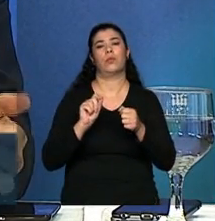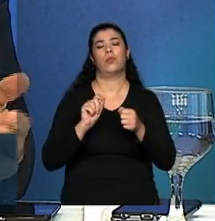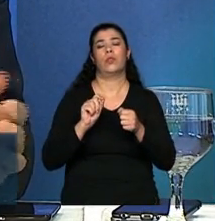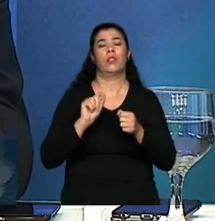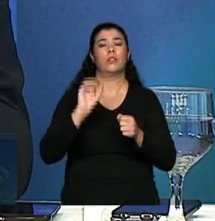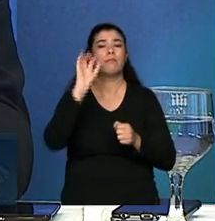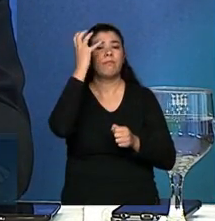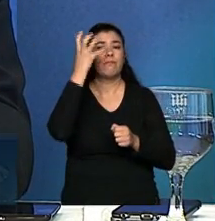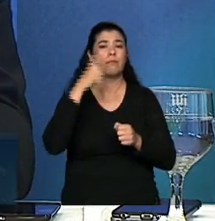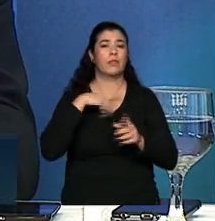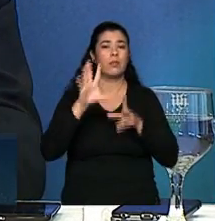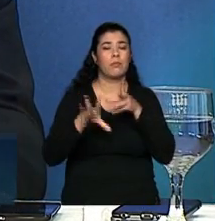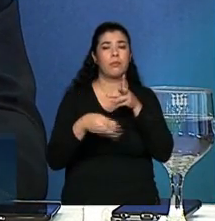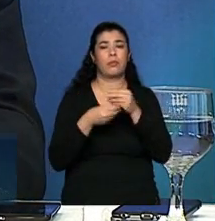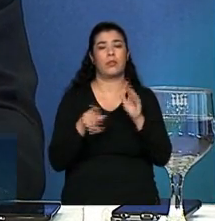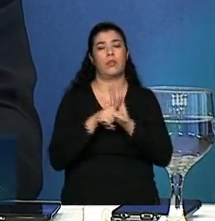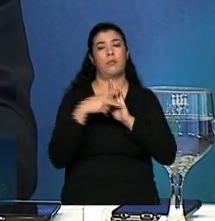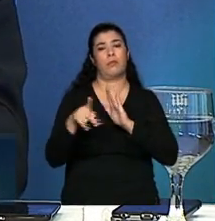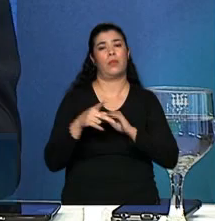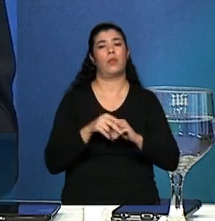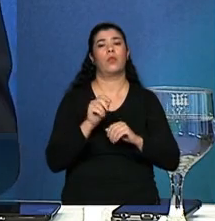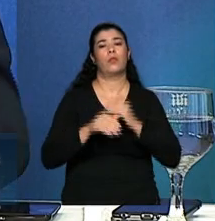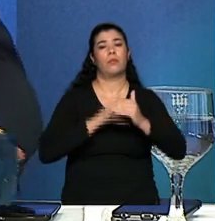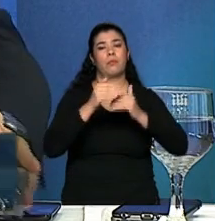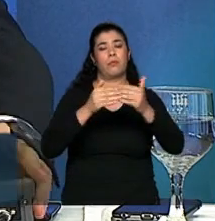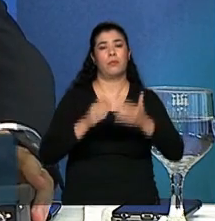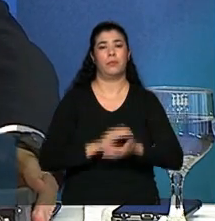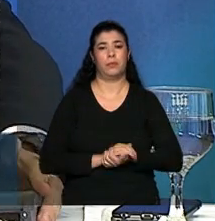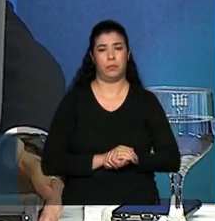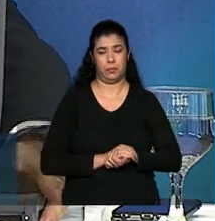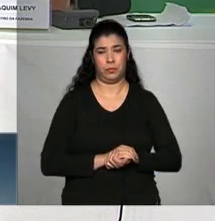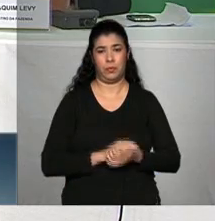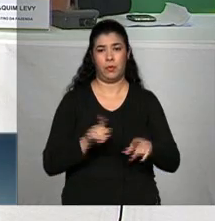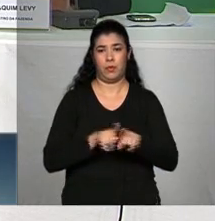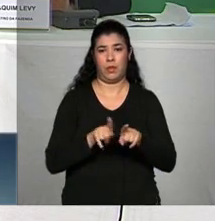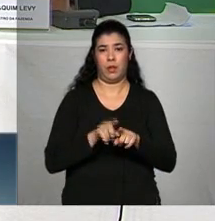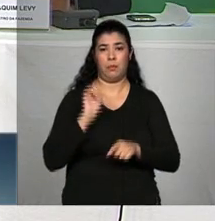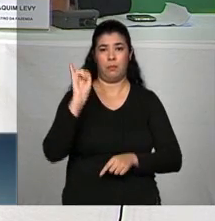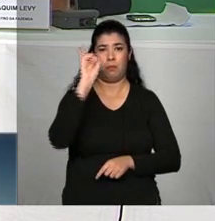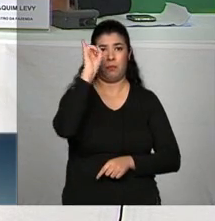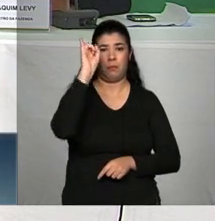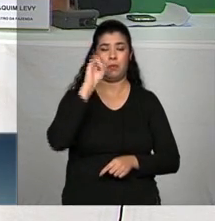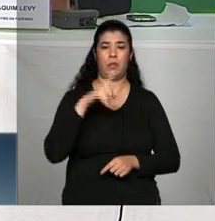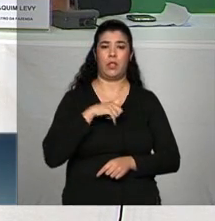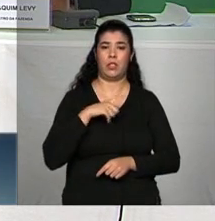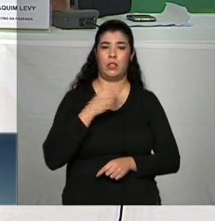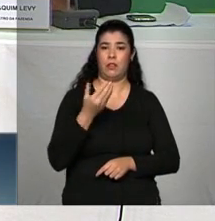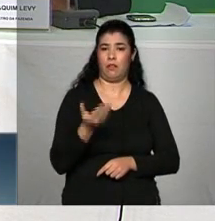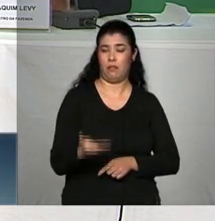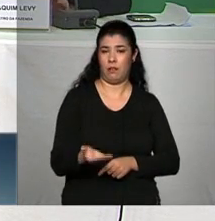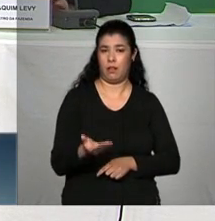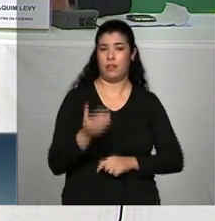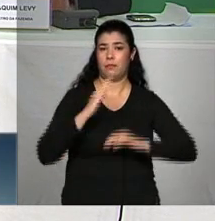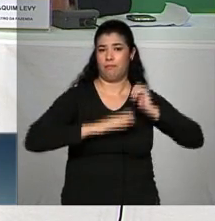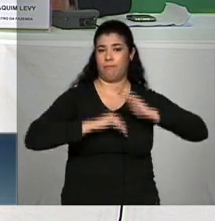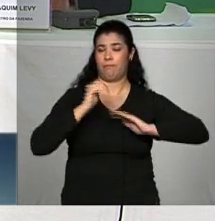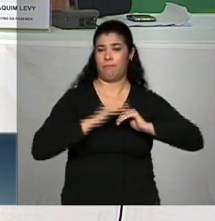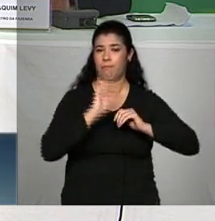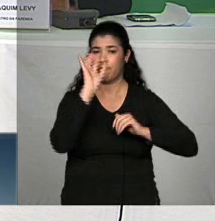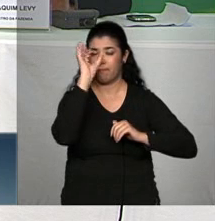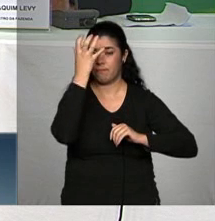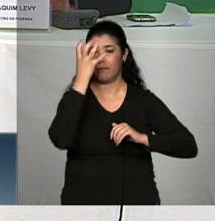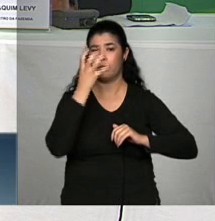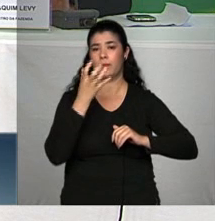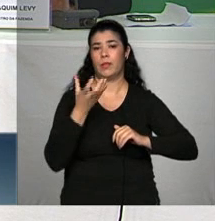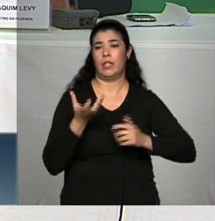você pode implementar essa ideia da progressividade. Eu acho que o importante é o seguinte, esta medida ela dá